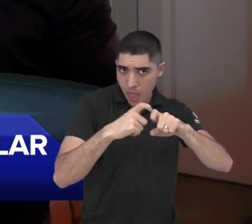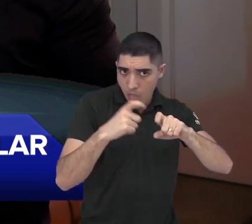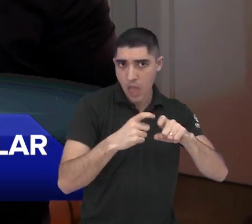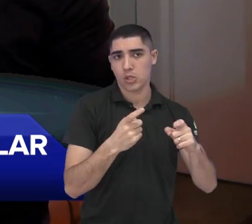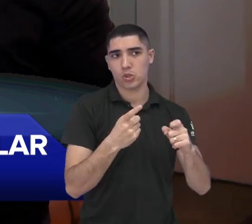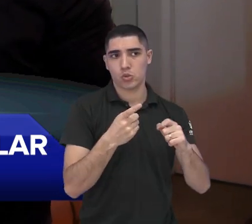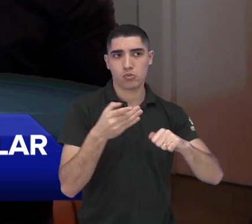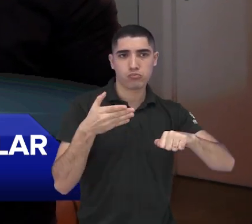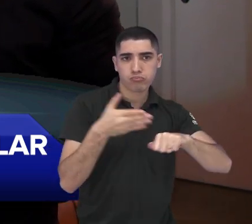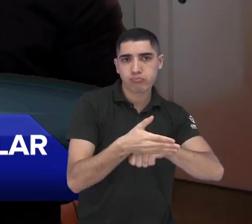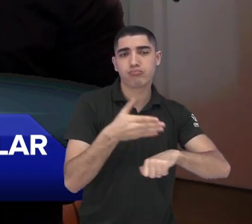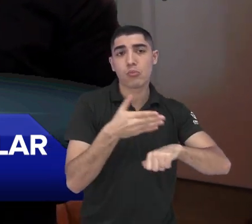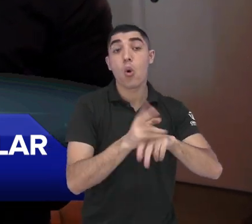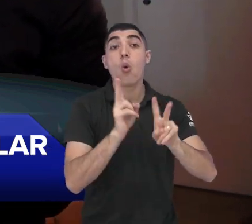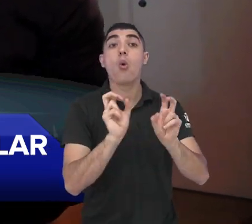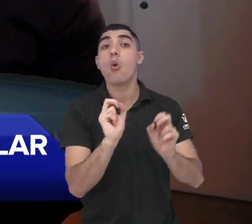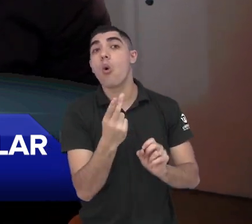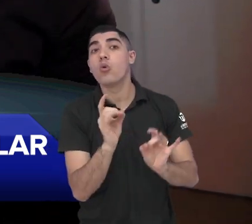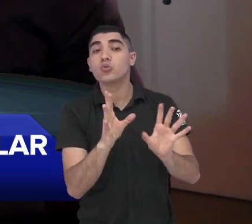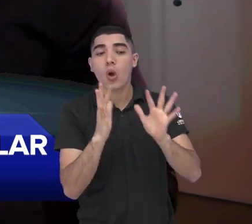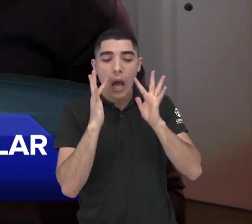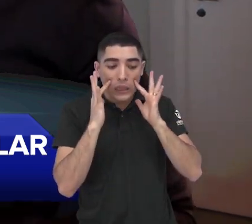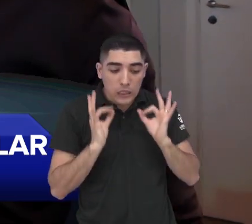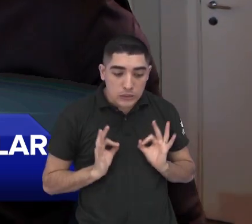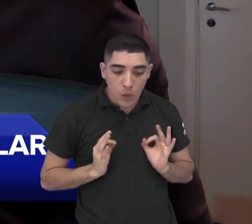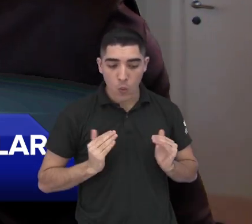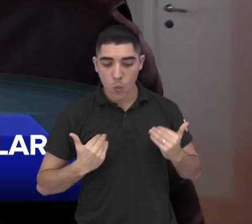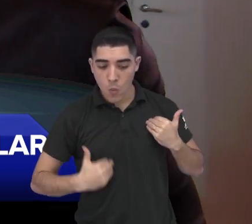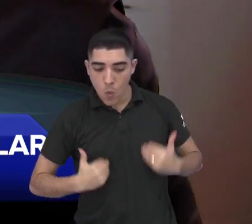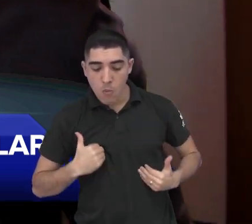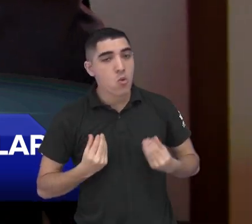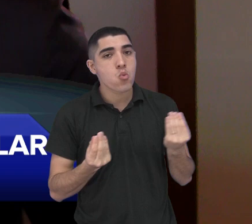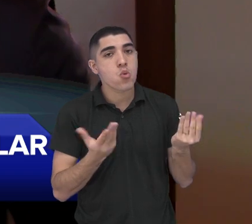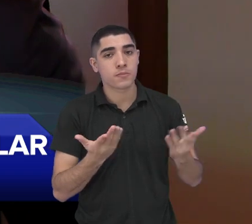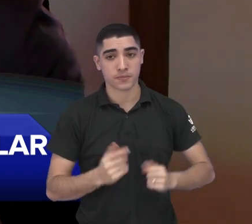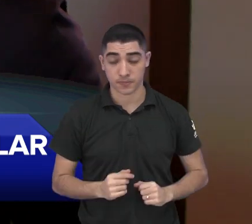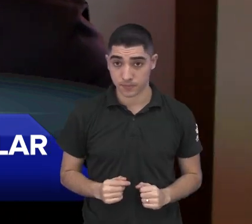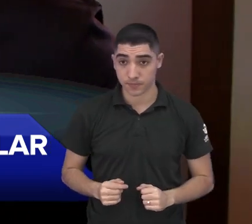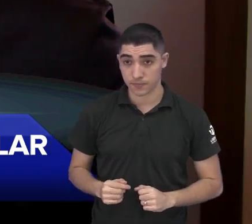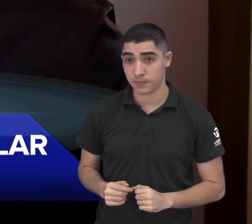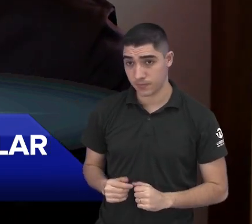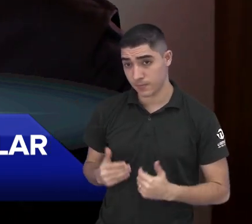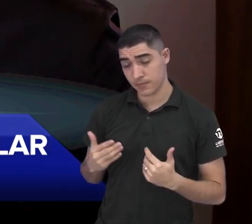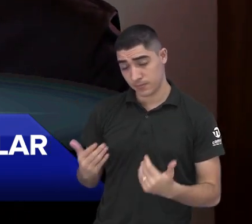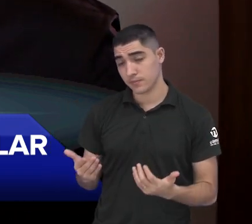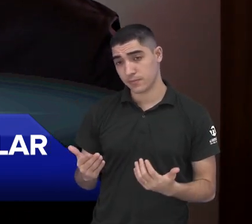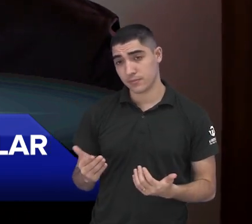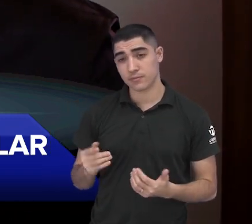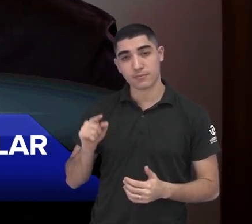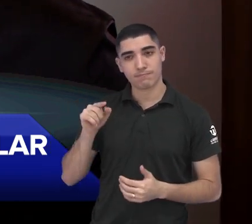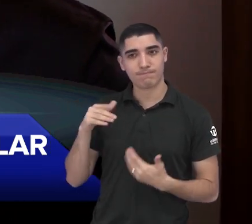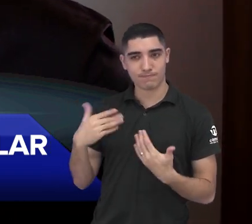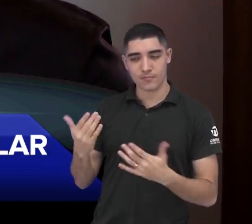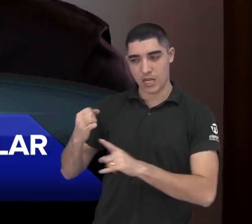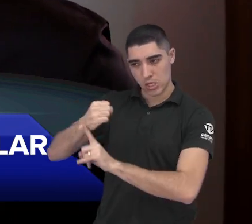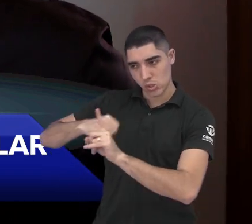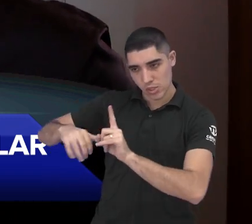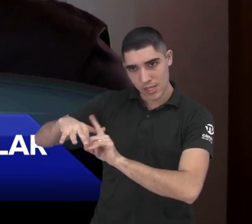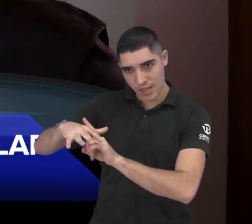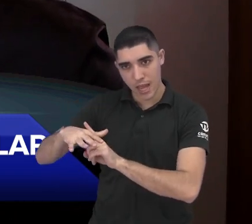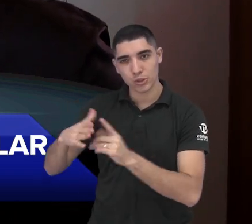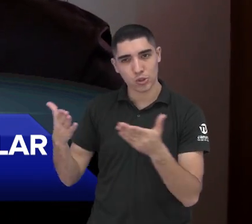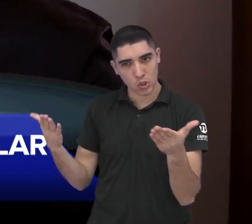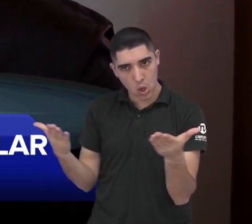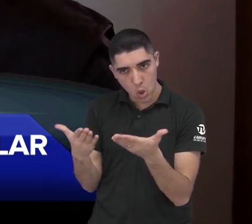procurar um médico com alguma frequência ou ficar atento a sintomas? Como funciona? Talvez isso é o que a nossa